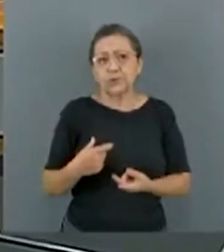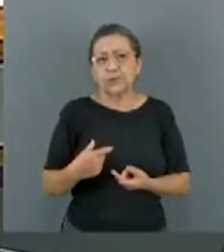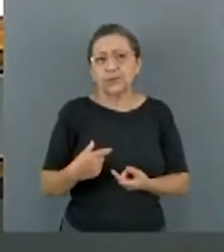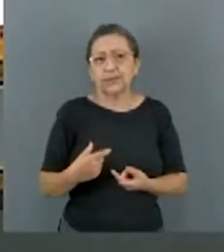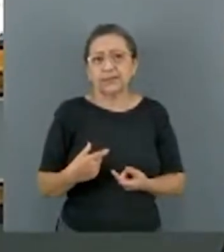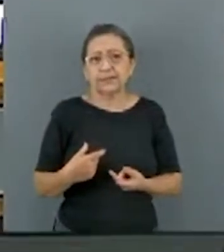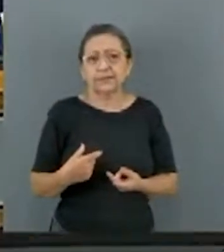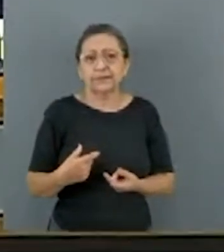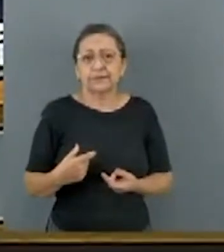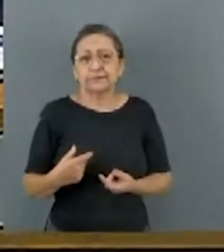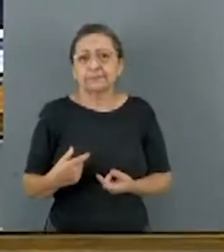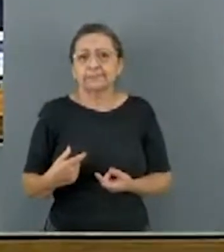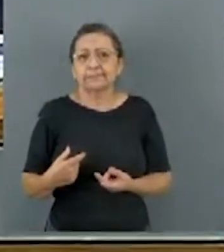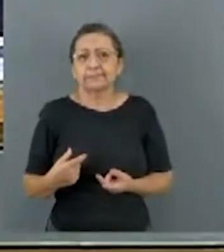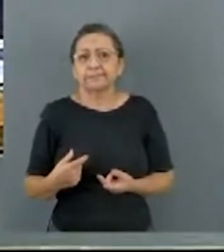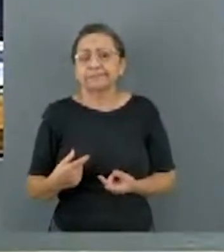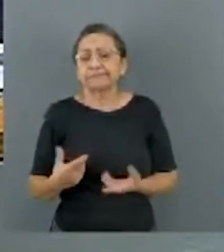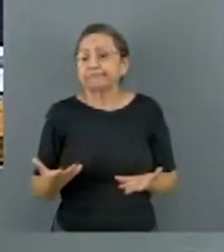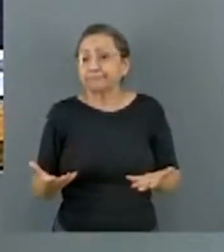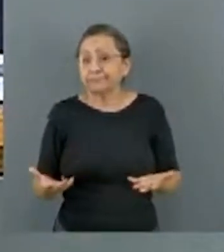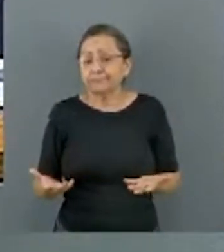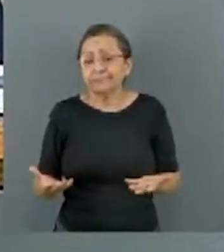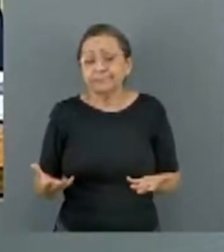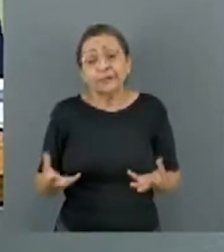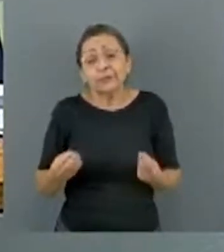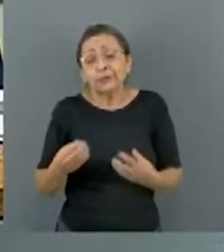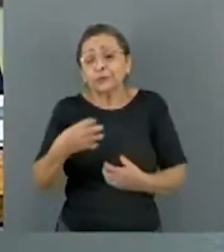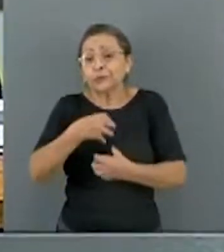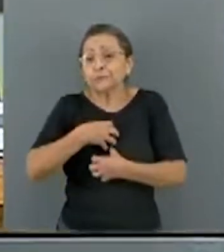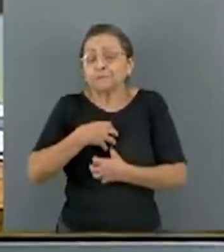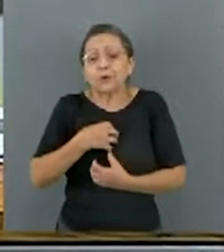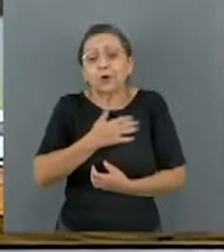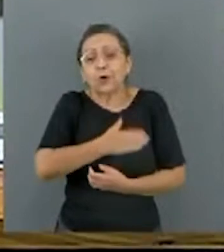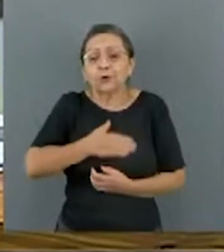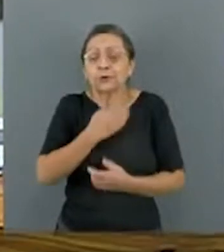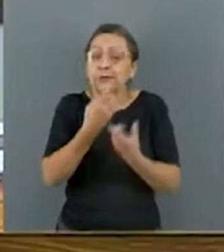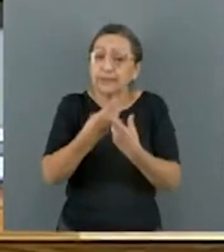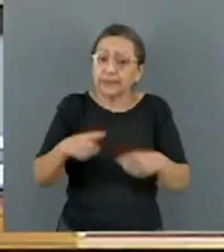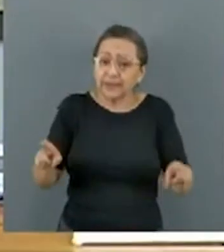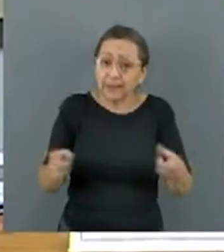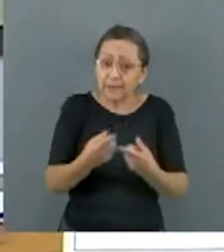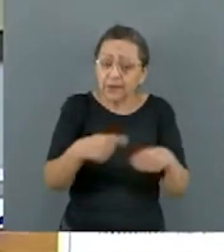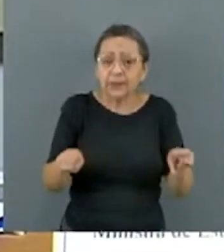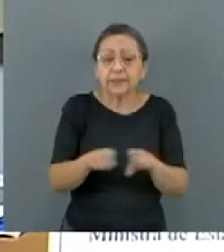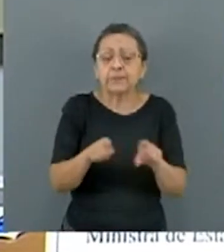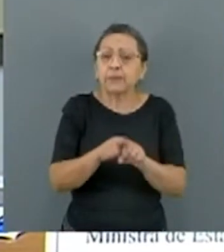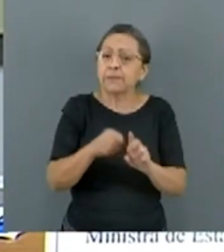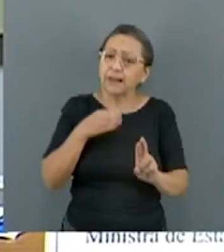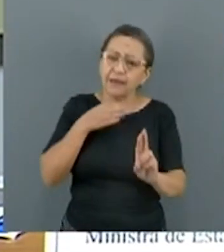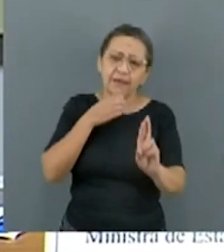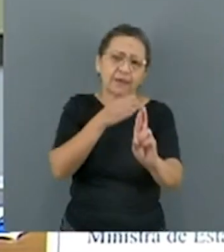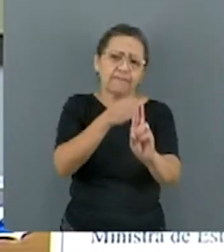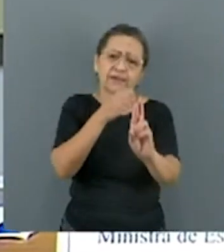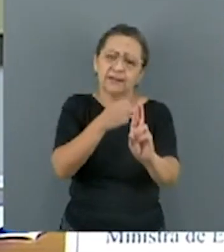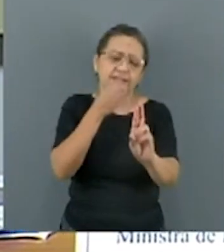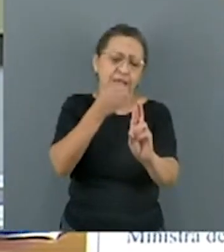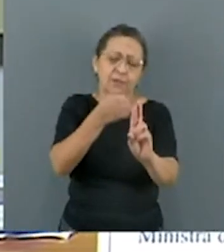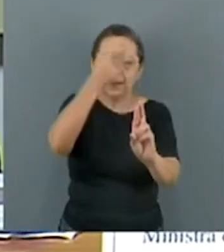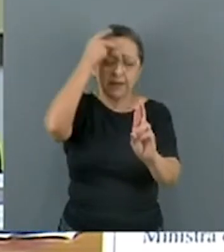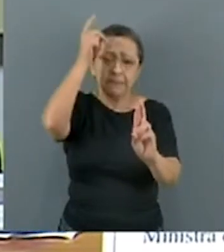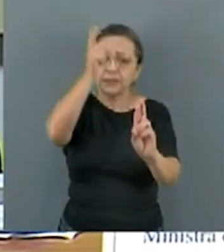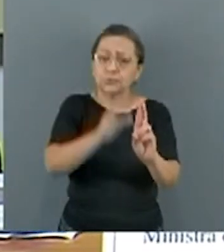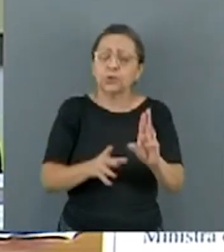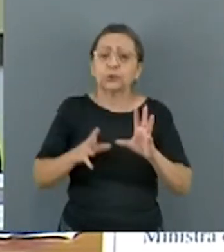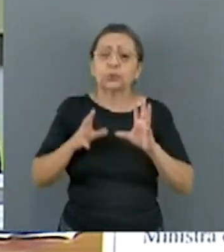naturalmente na música, também pela referência. A gente vê uma pessoa, as coisas que ela